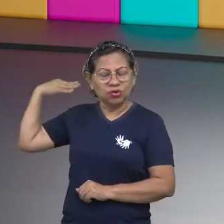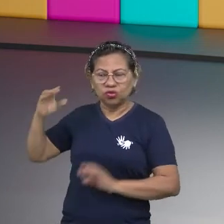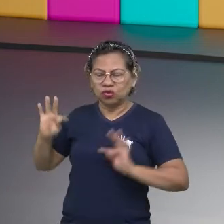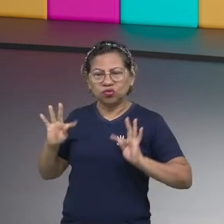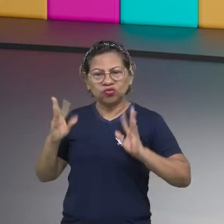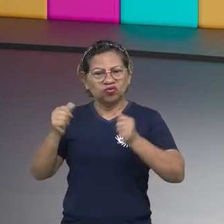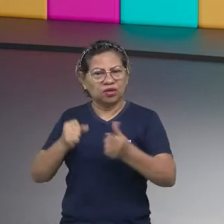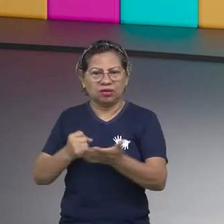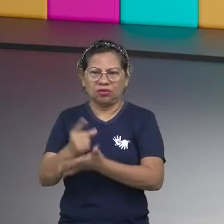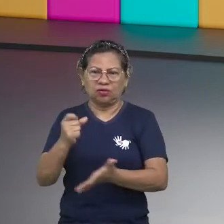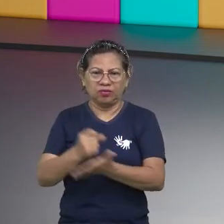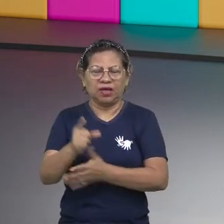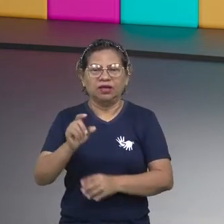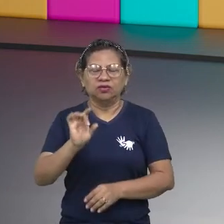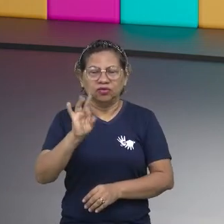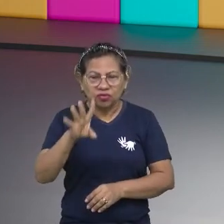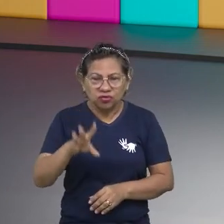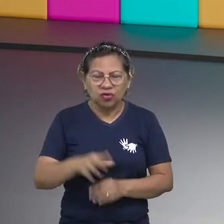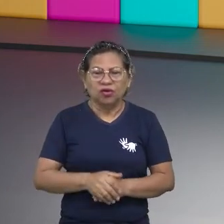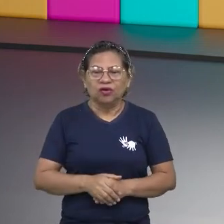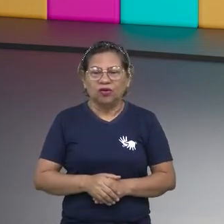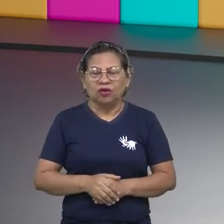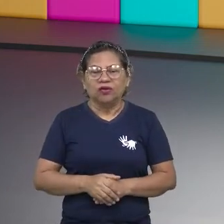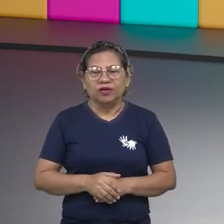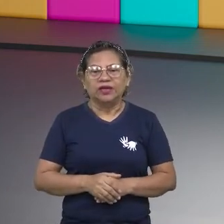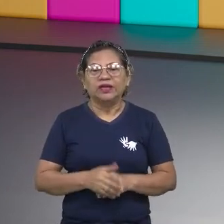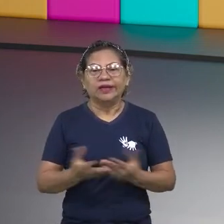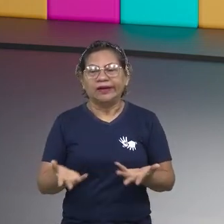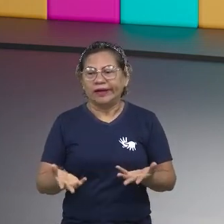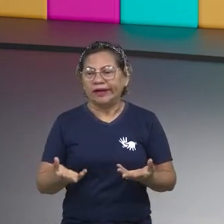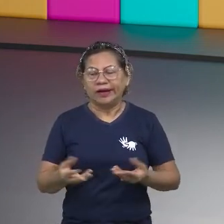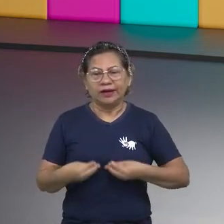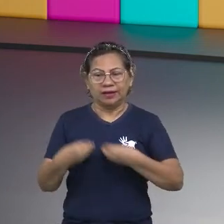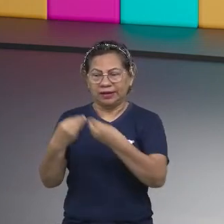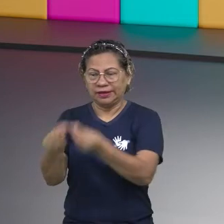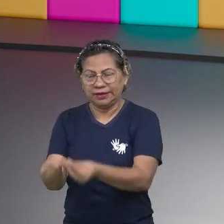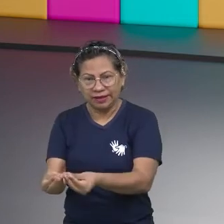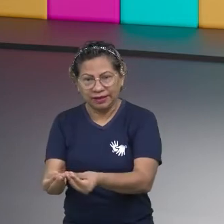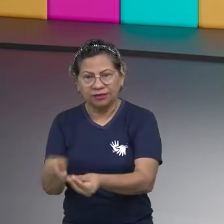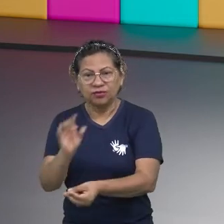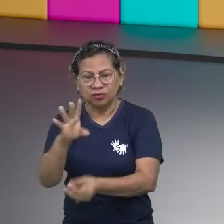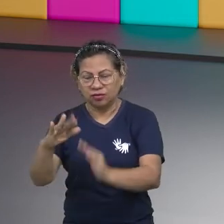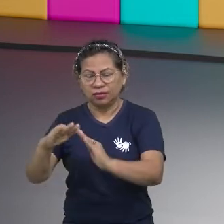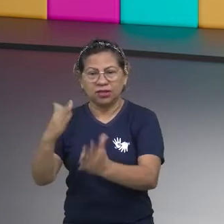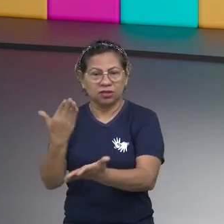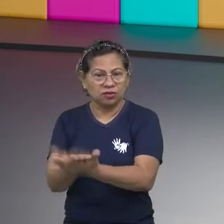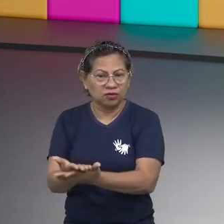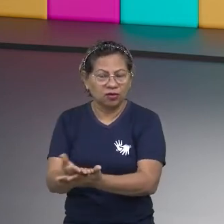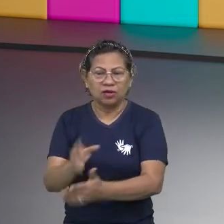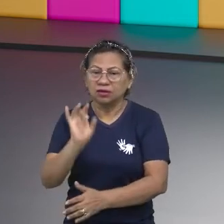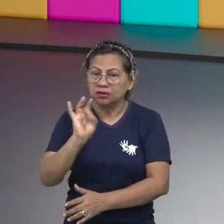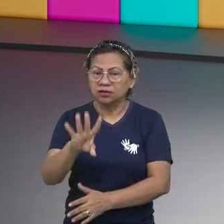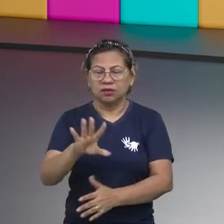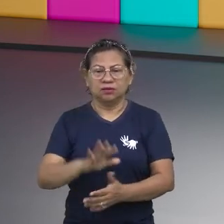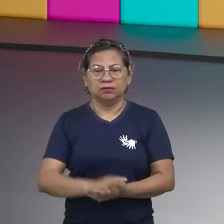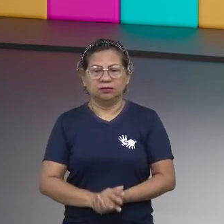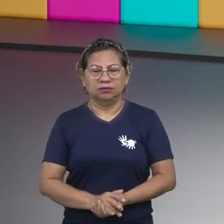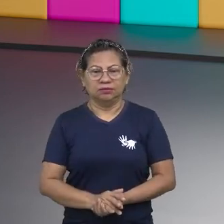A única coisa que era doado pelo governo eram os professores e a estrutura física da arquitetura da escola.